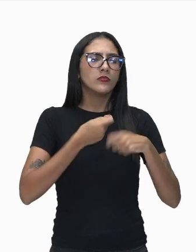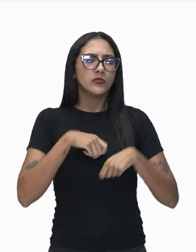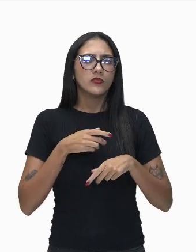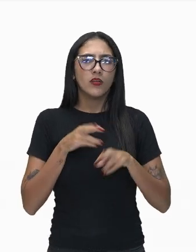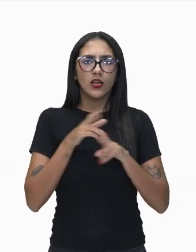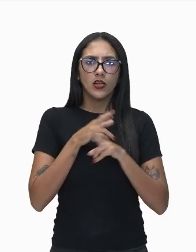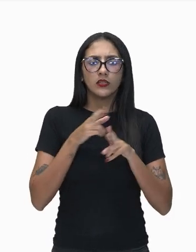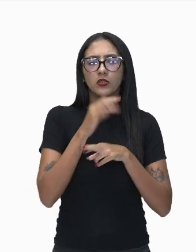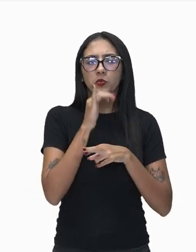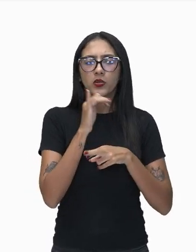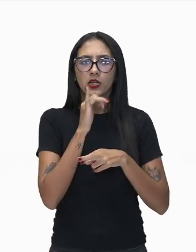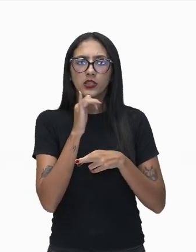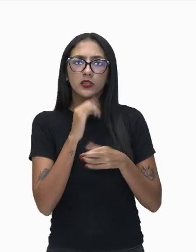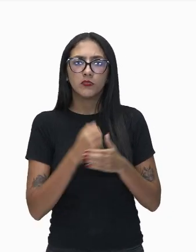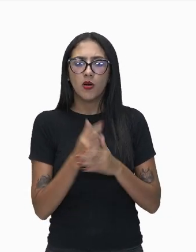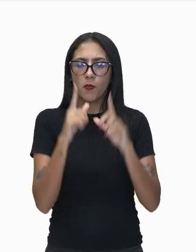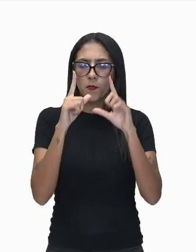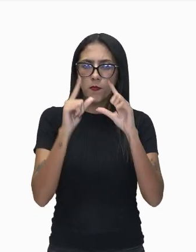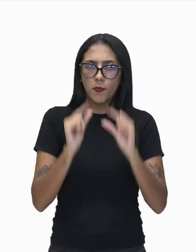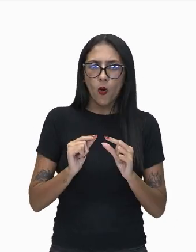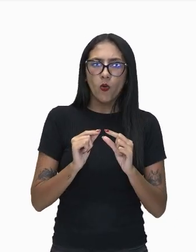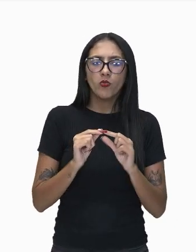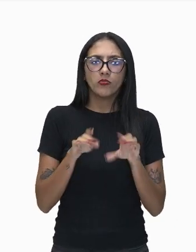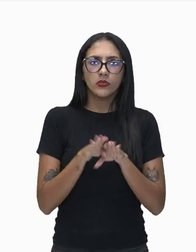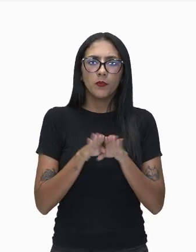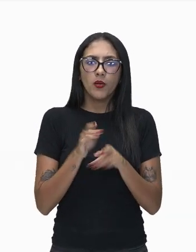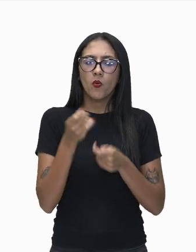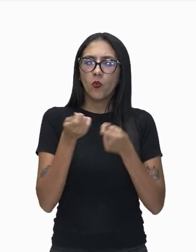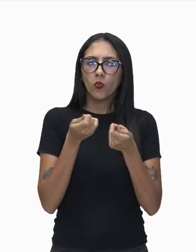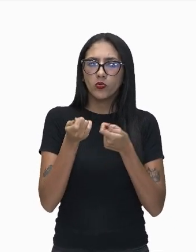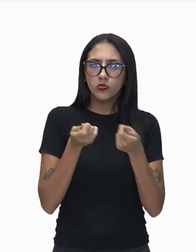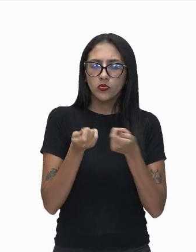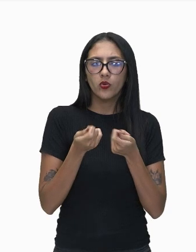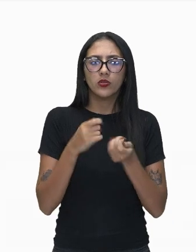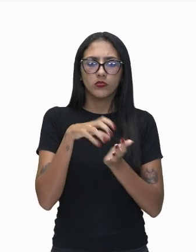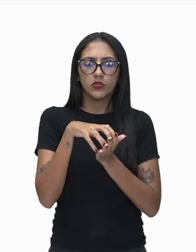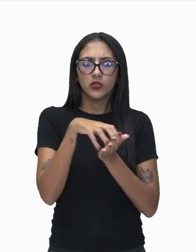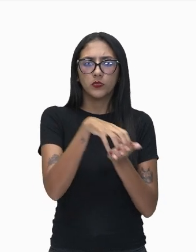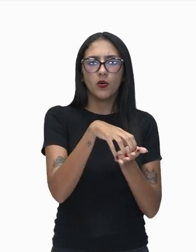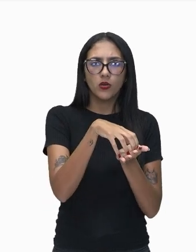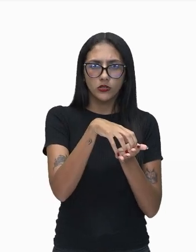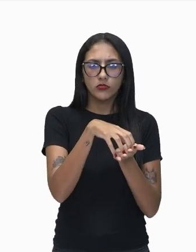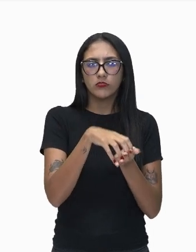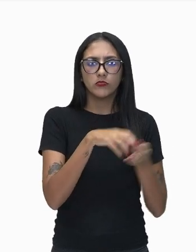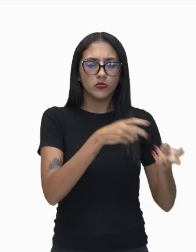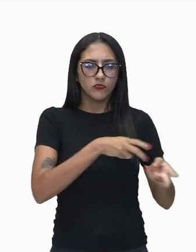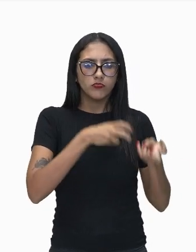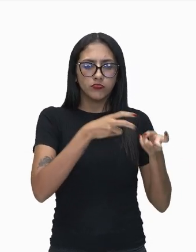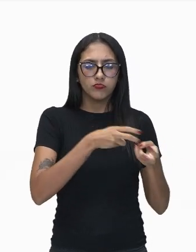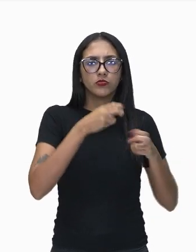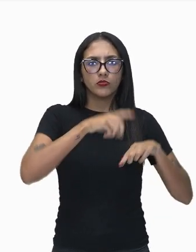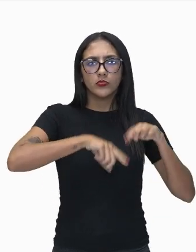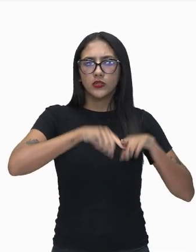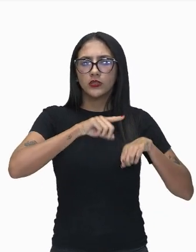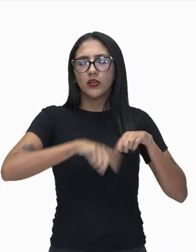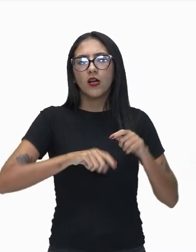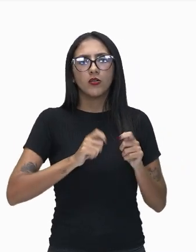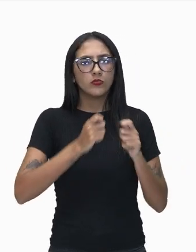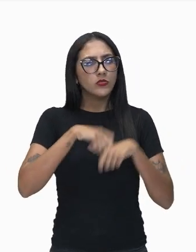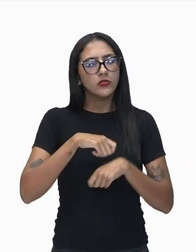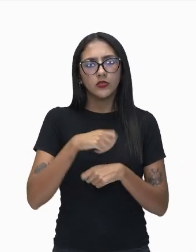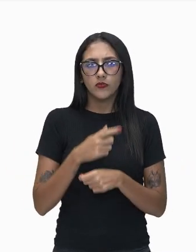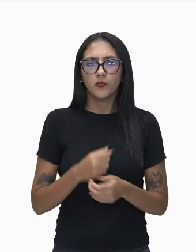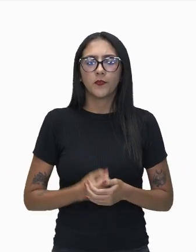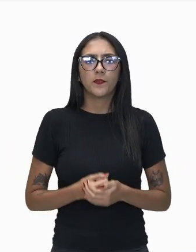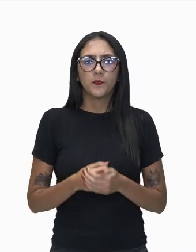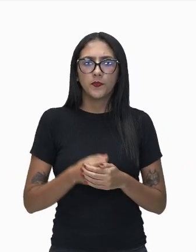custos de transporte que essa indústria tem para ter ali o que é necessário para a